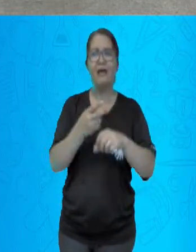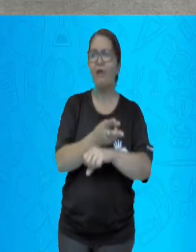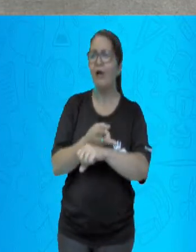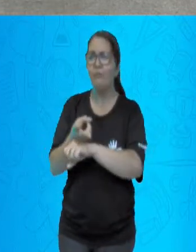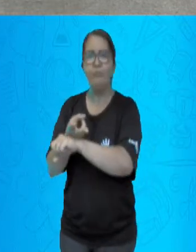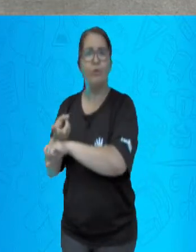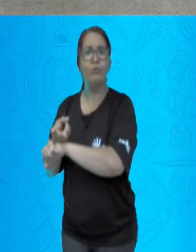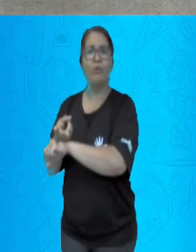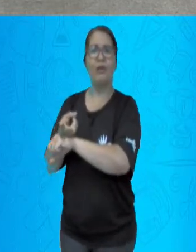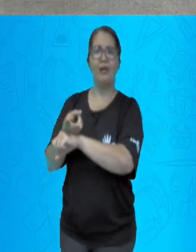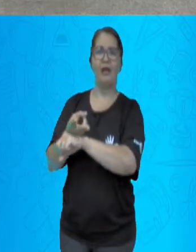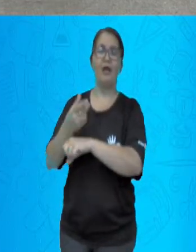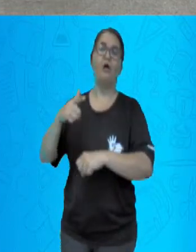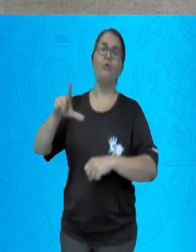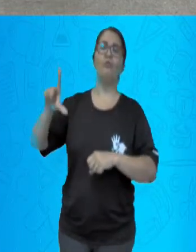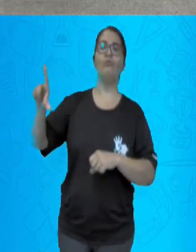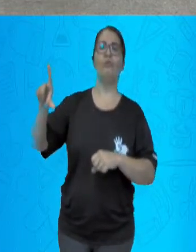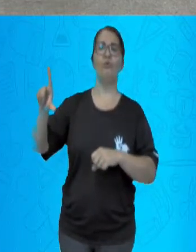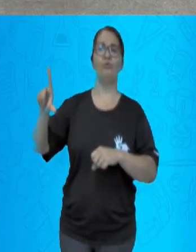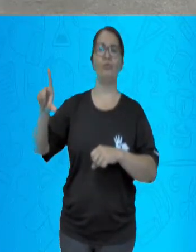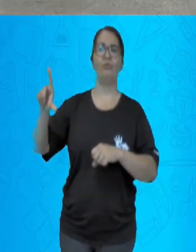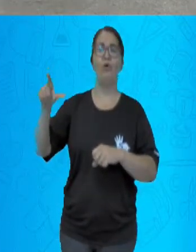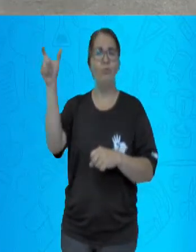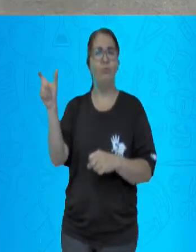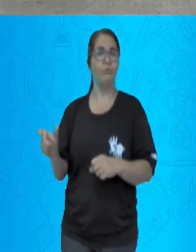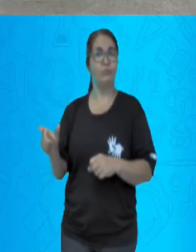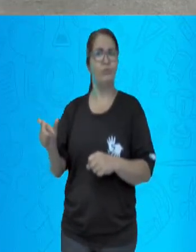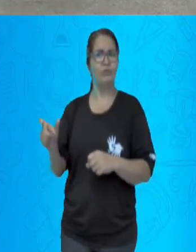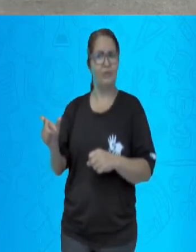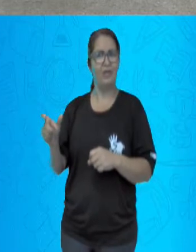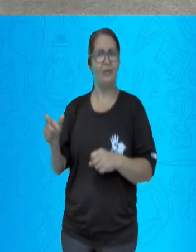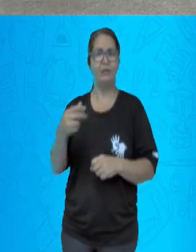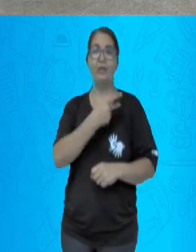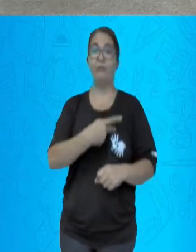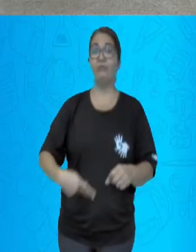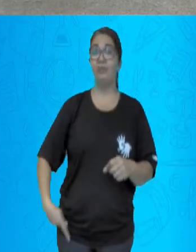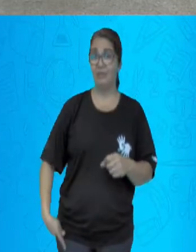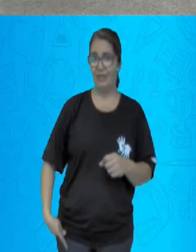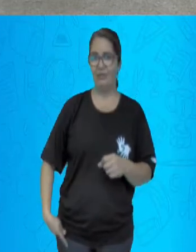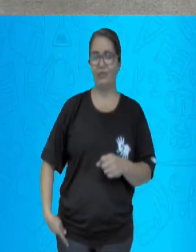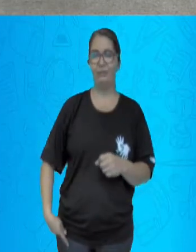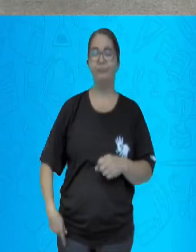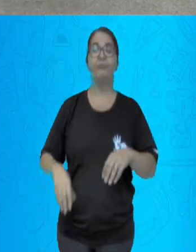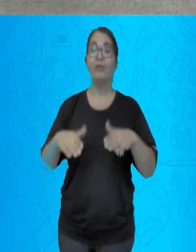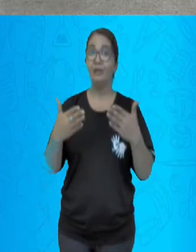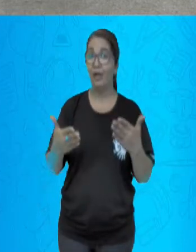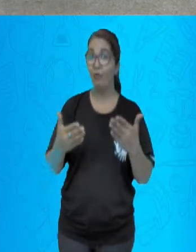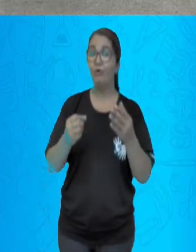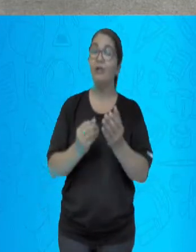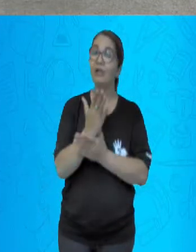terminou o mandato do presidente Campos Salles. Foi sucedido por Rodrigues Alves.